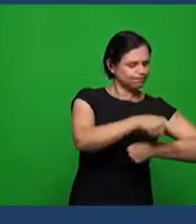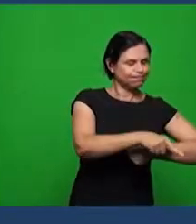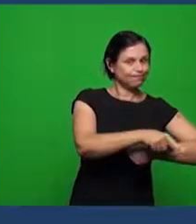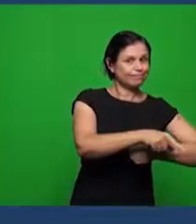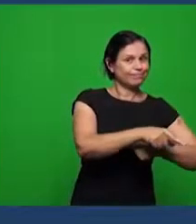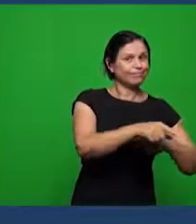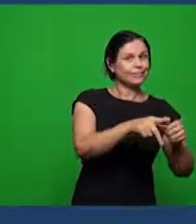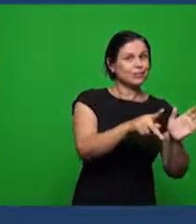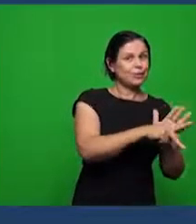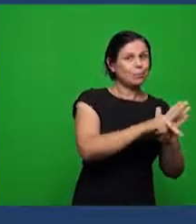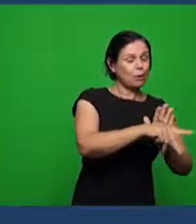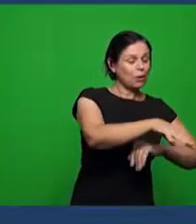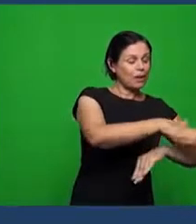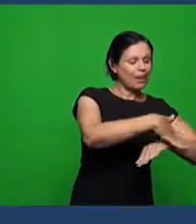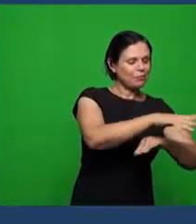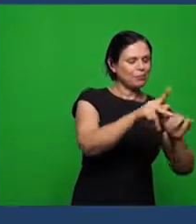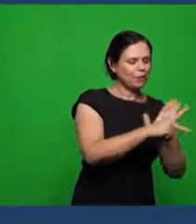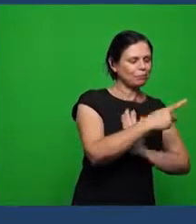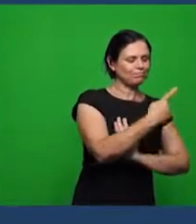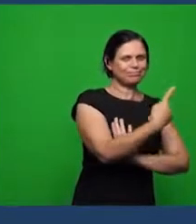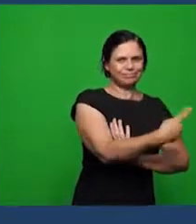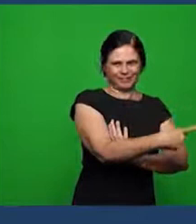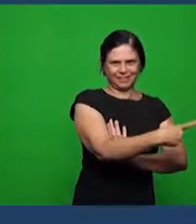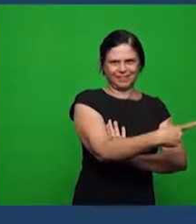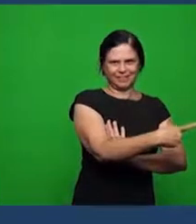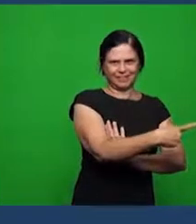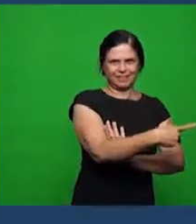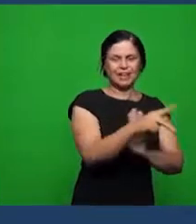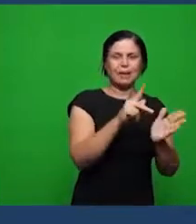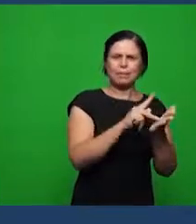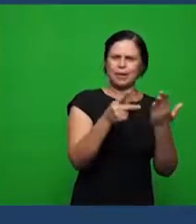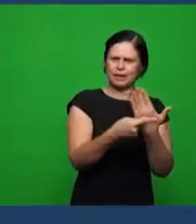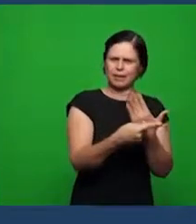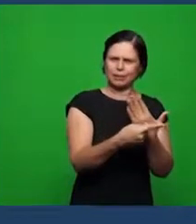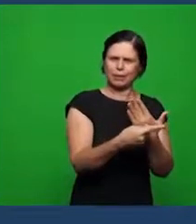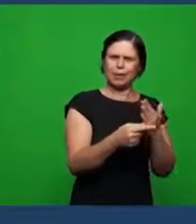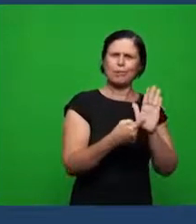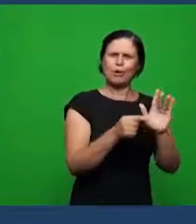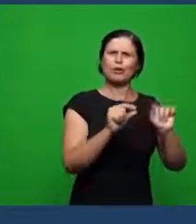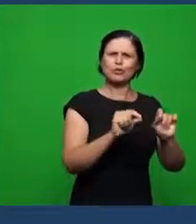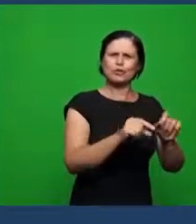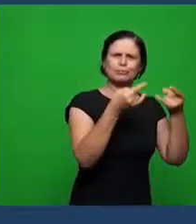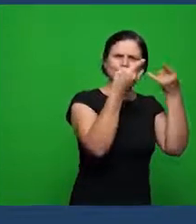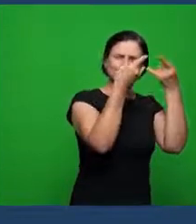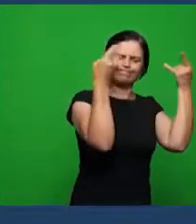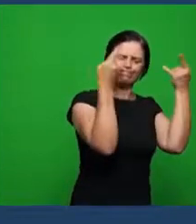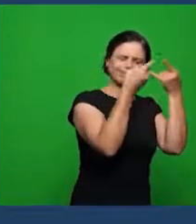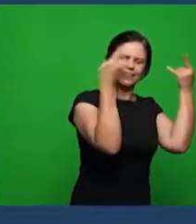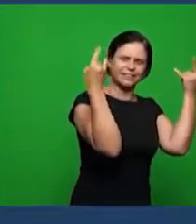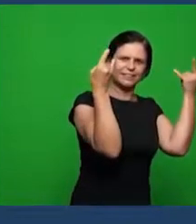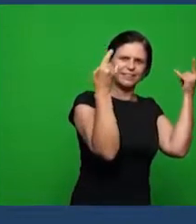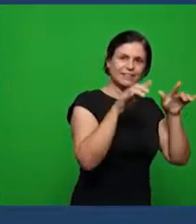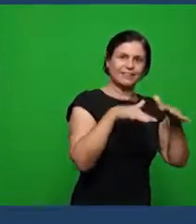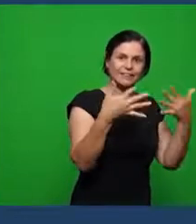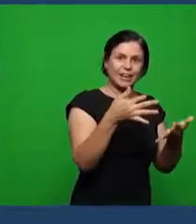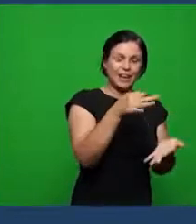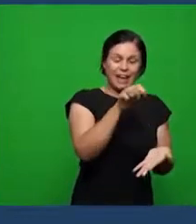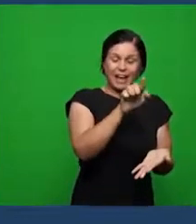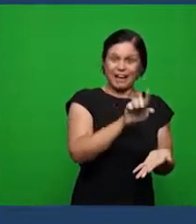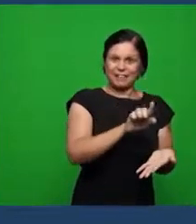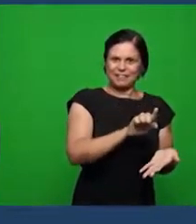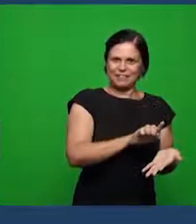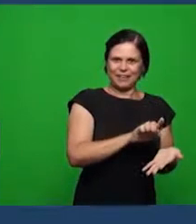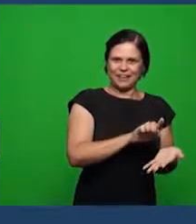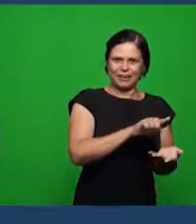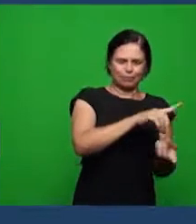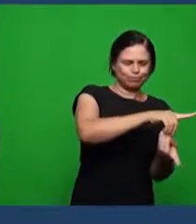está a parábola quando o homem ele traz para o seu campo aquela semente e a fé ele traz para o campo do